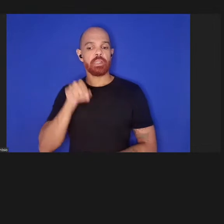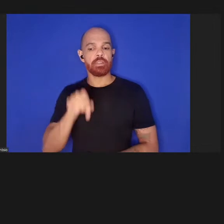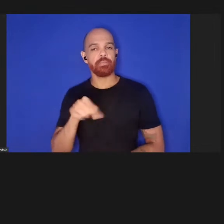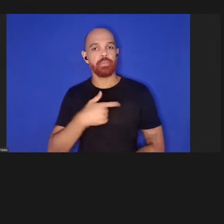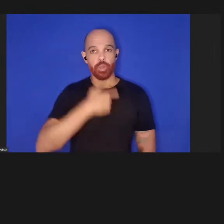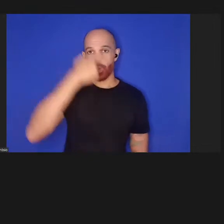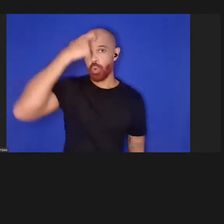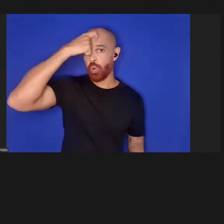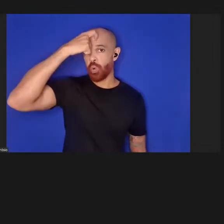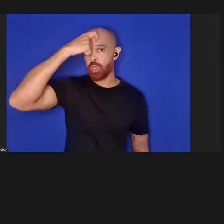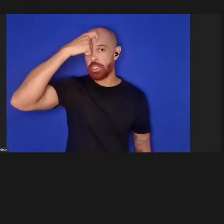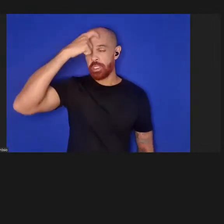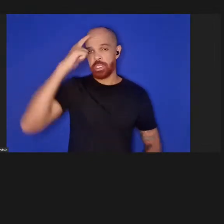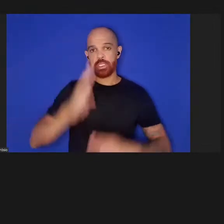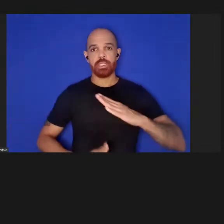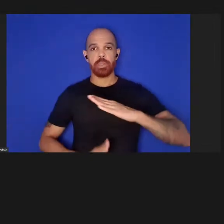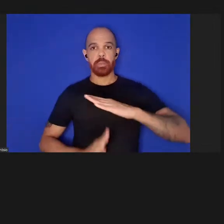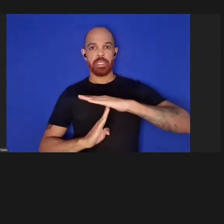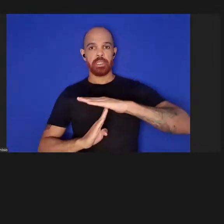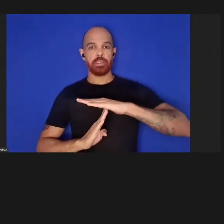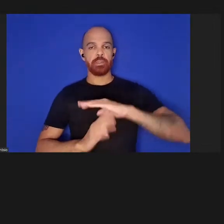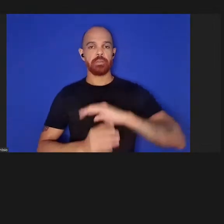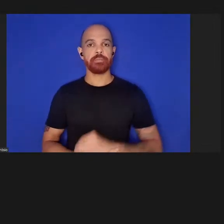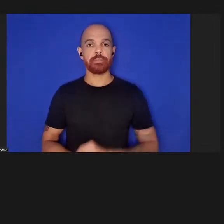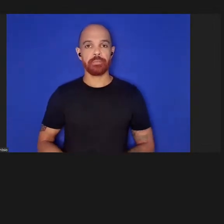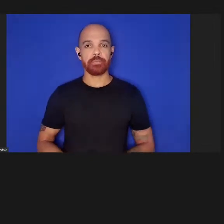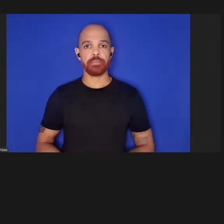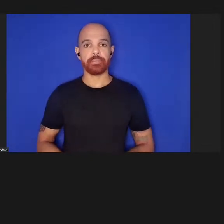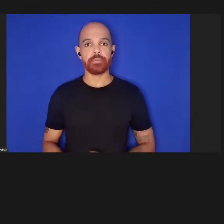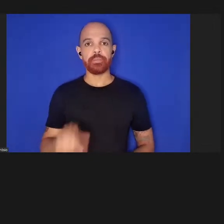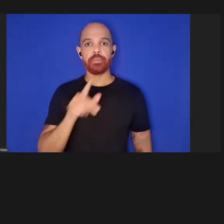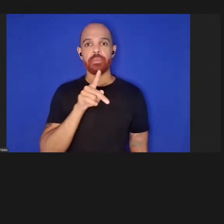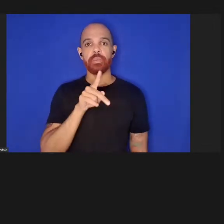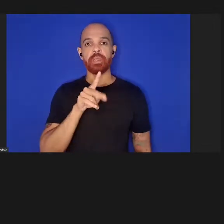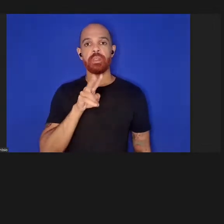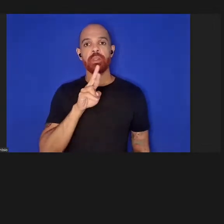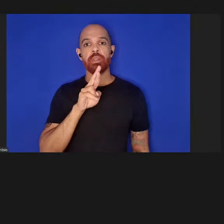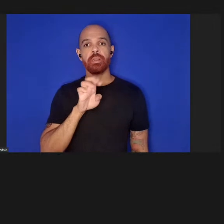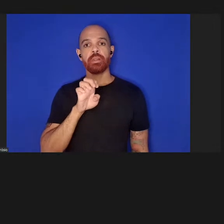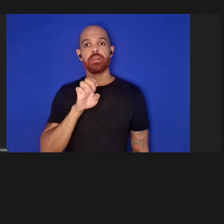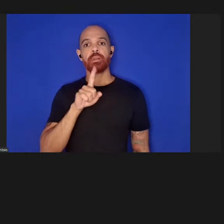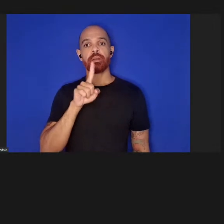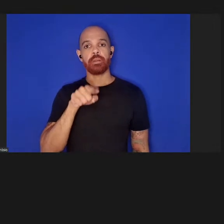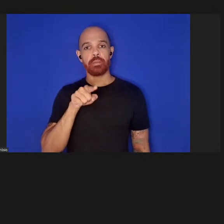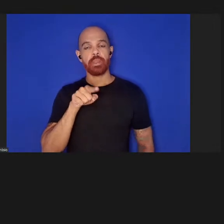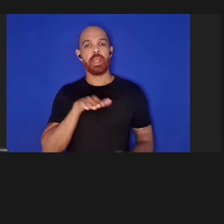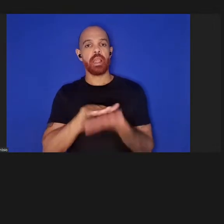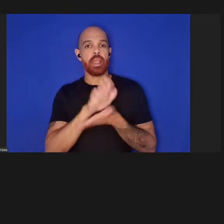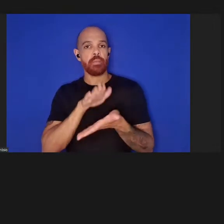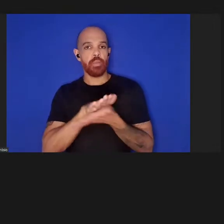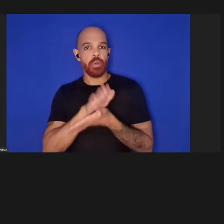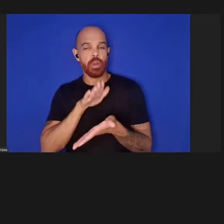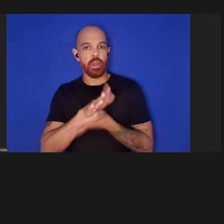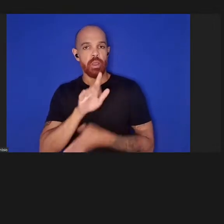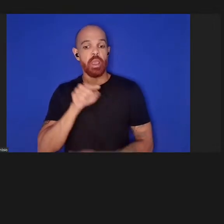de suas limitações. As pré-impressões, as pré-publicações são, até certo ponto, questionáveis,